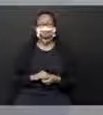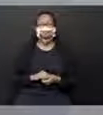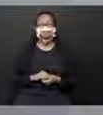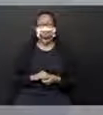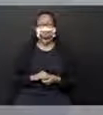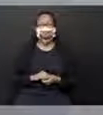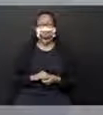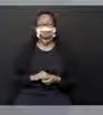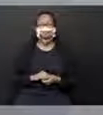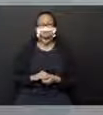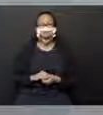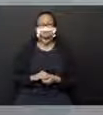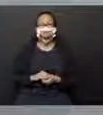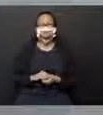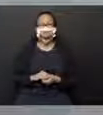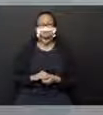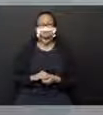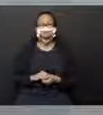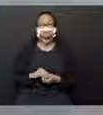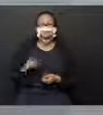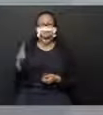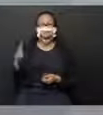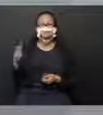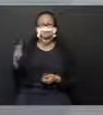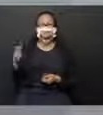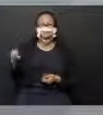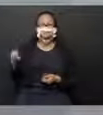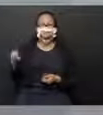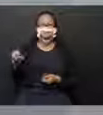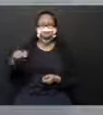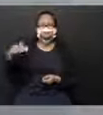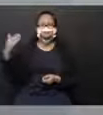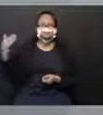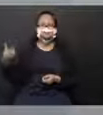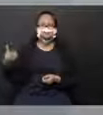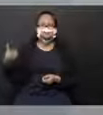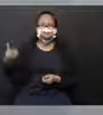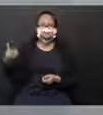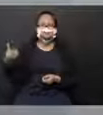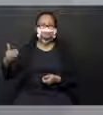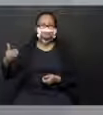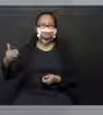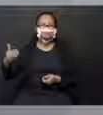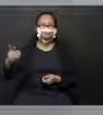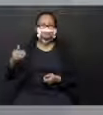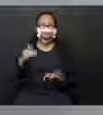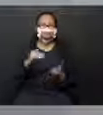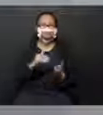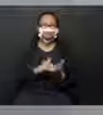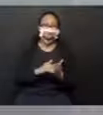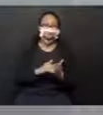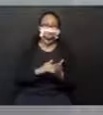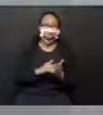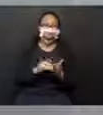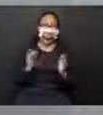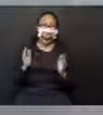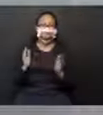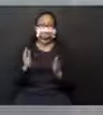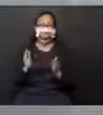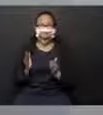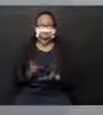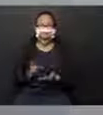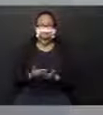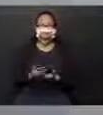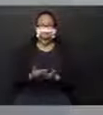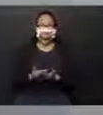159 nós vamos passar, porque eu vou falar para vocês no final da aula o que vocês vão fazer. E nós vamos